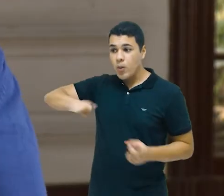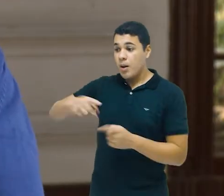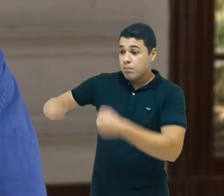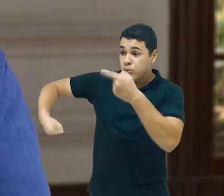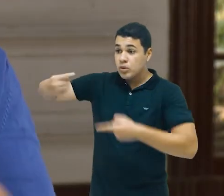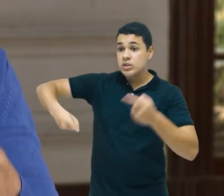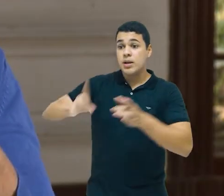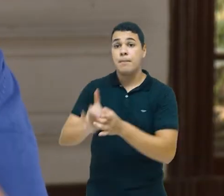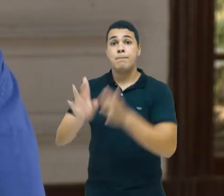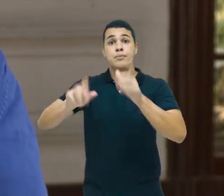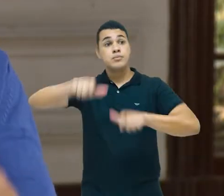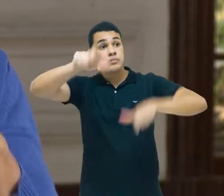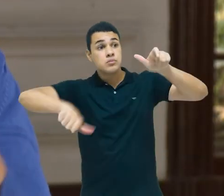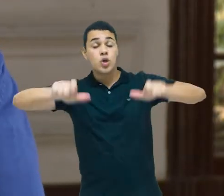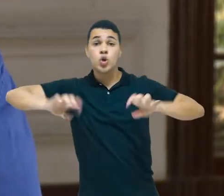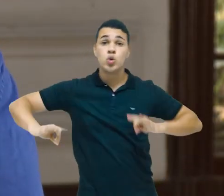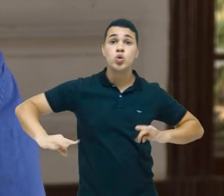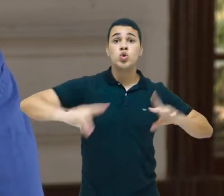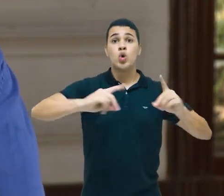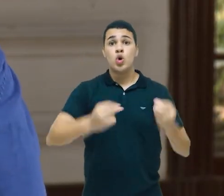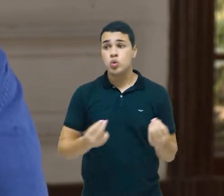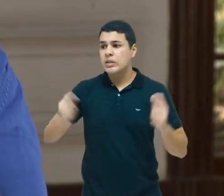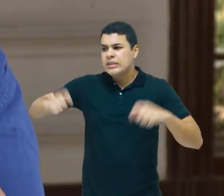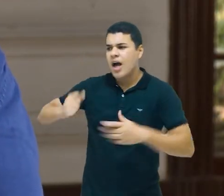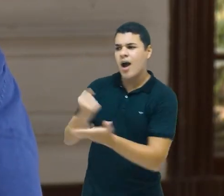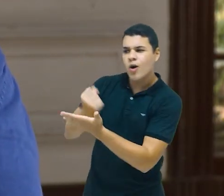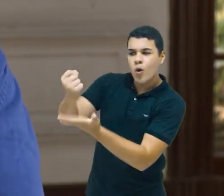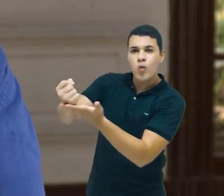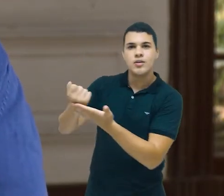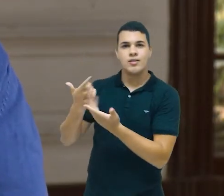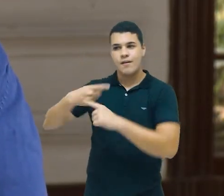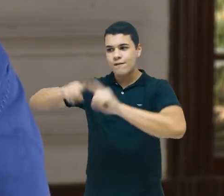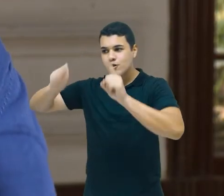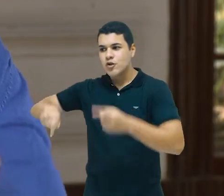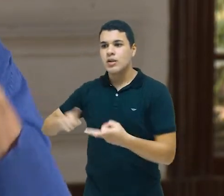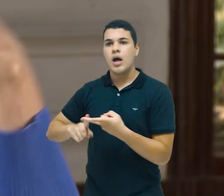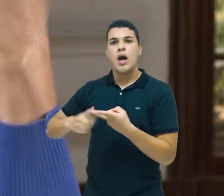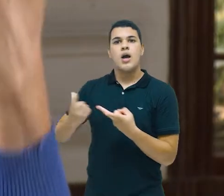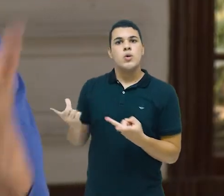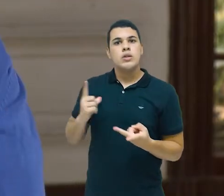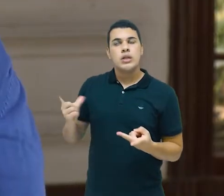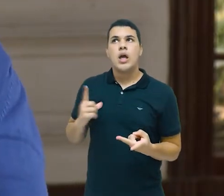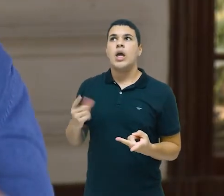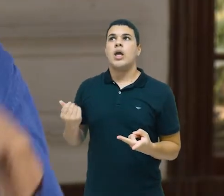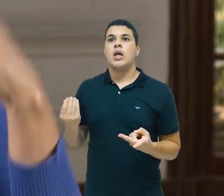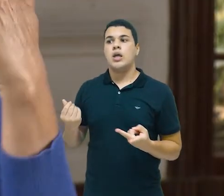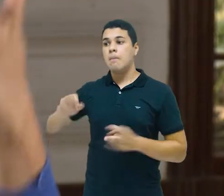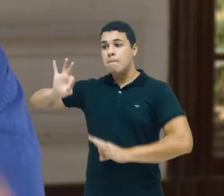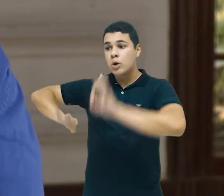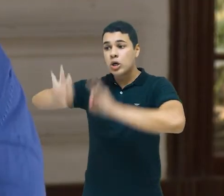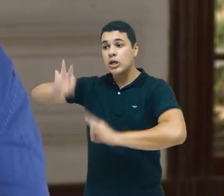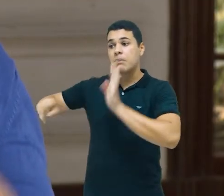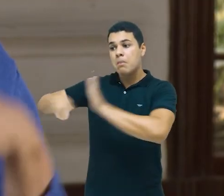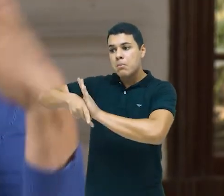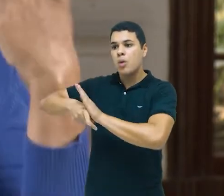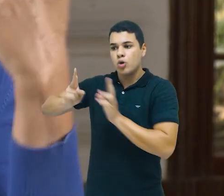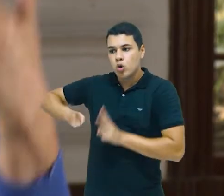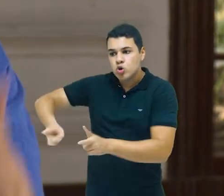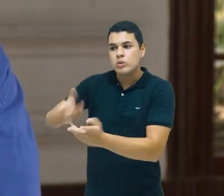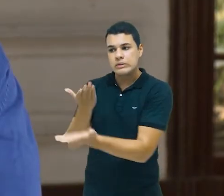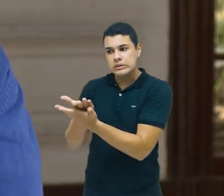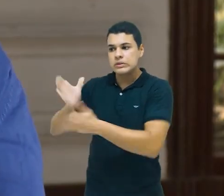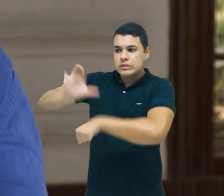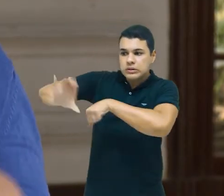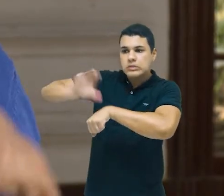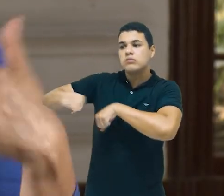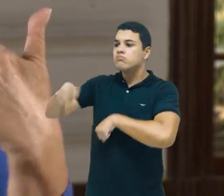Não é uma política que exige contratação de funcionários, que exige programas continuados, que exige